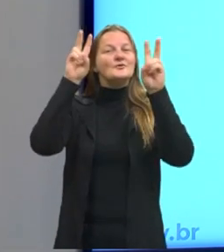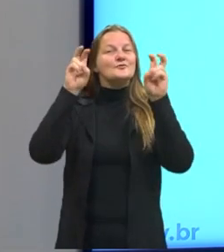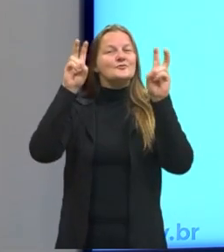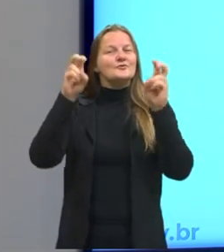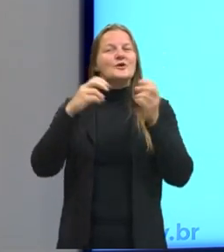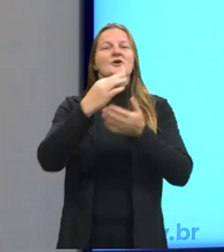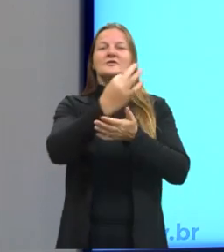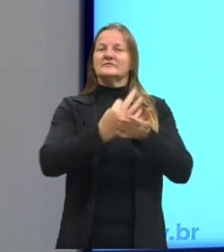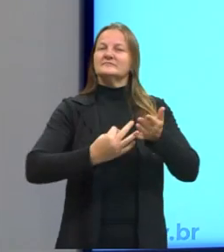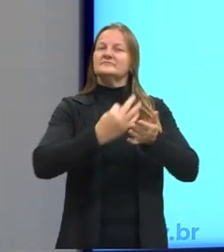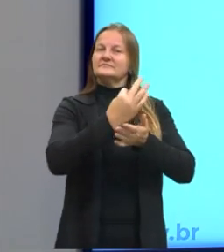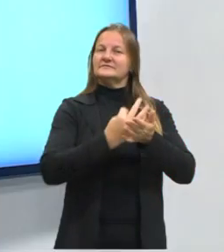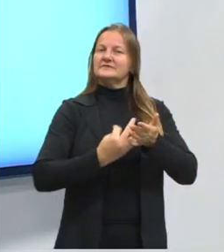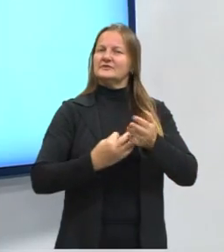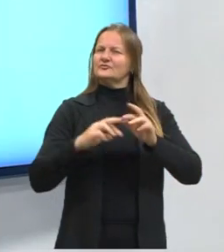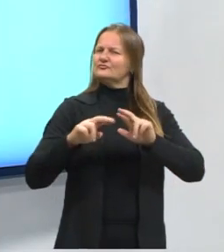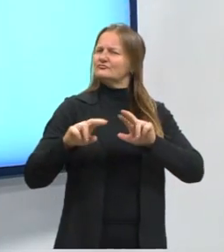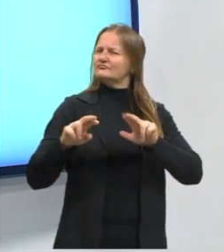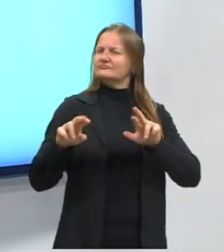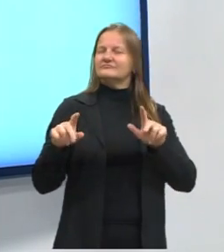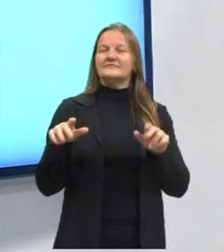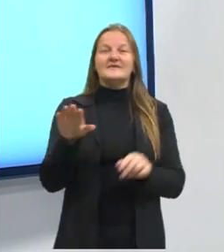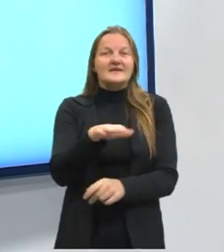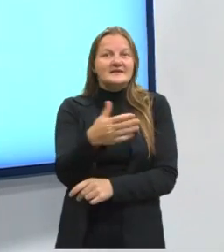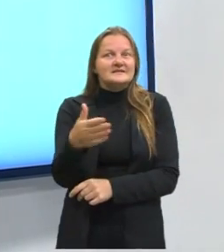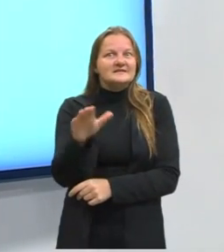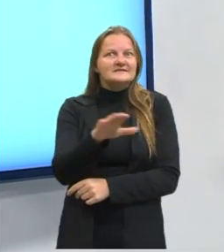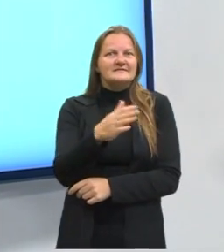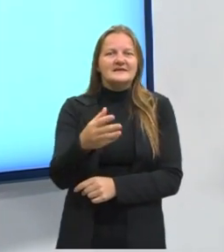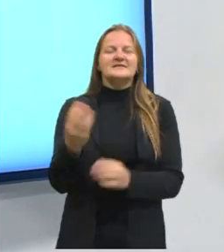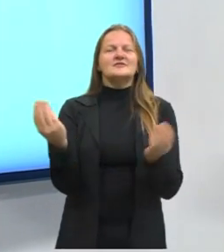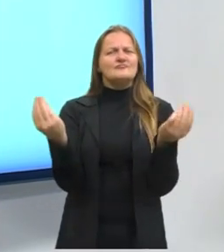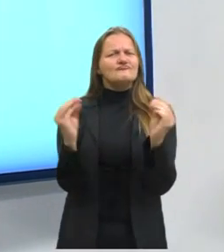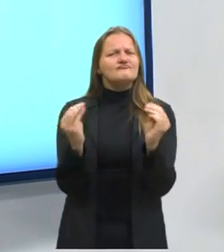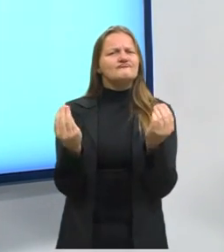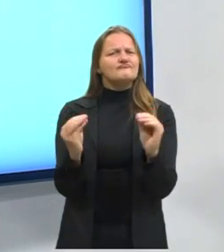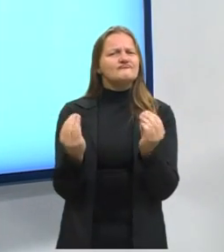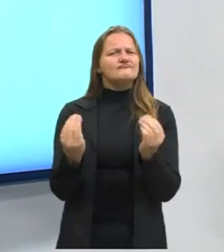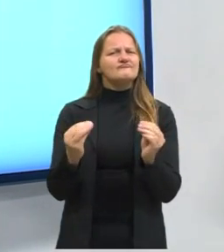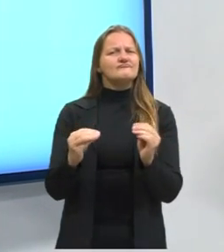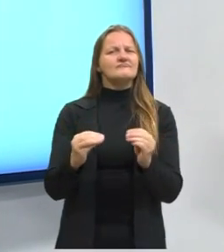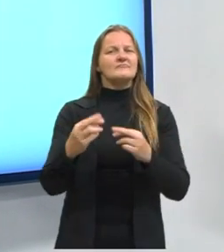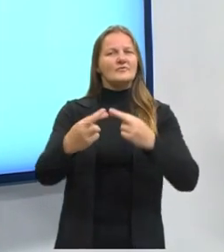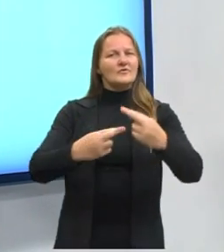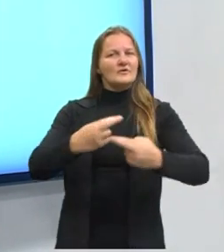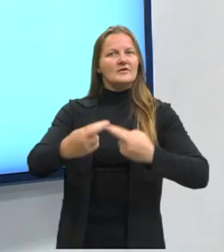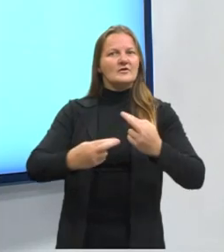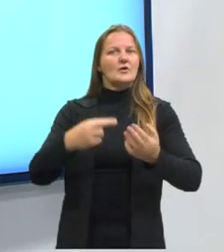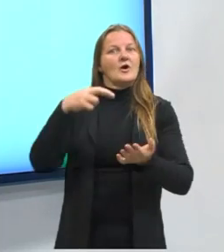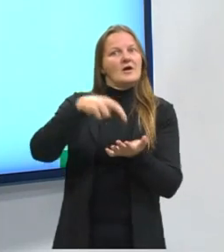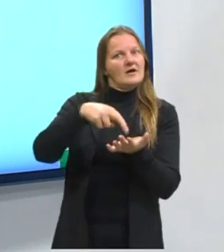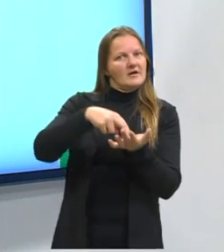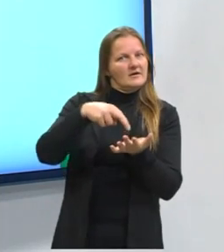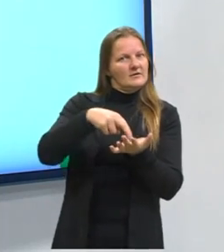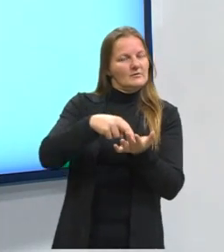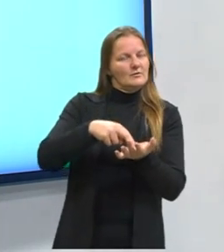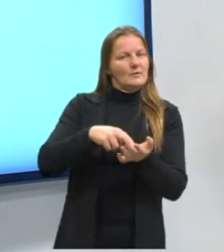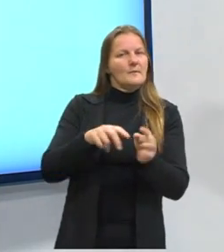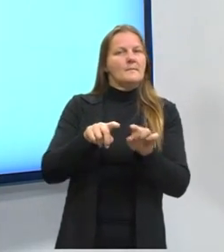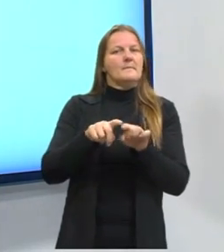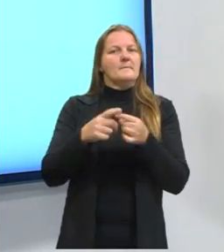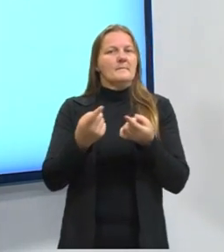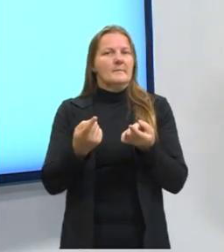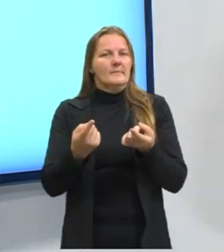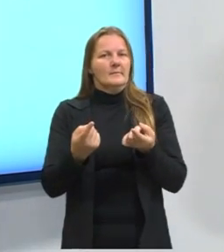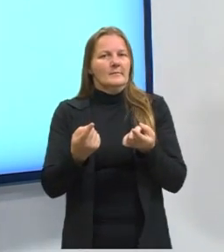textos que, muitas vezes, pode sim estar relacionado com algo real, um fato real ou